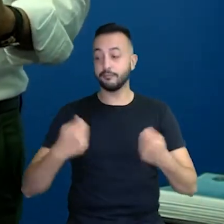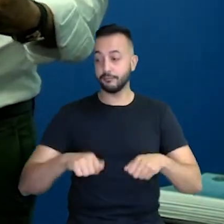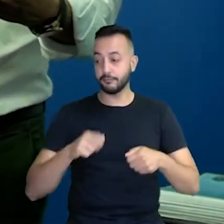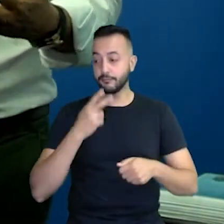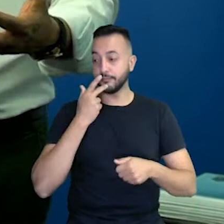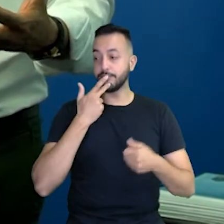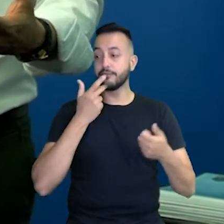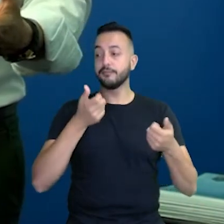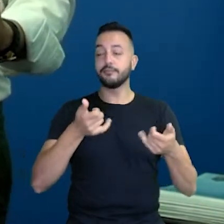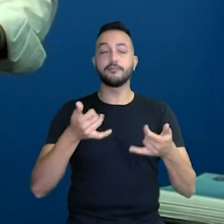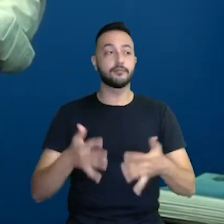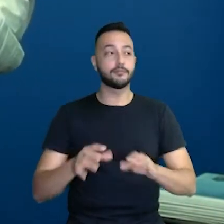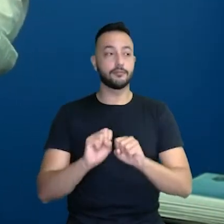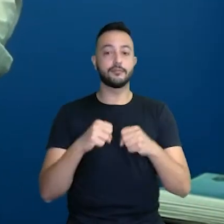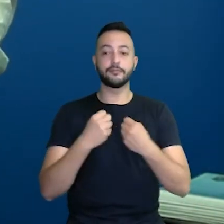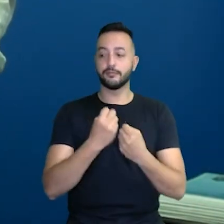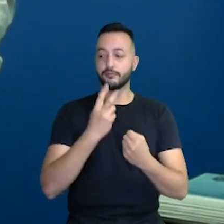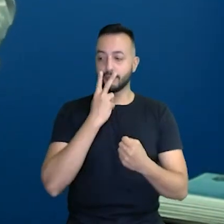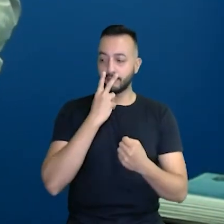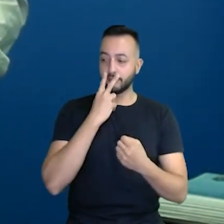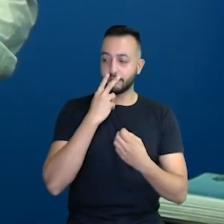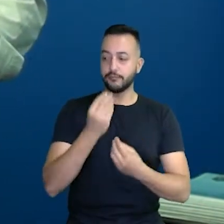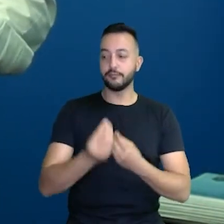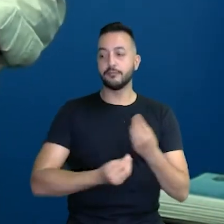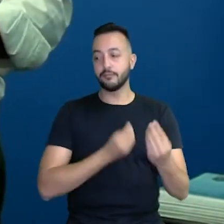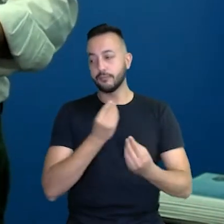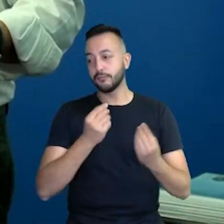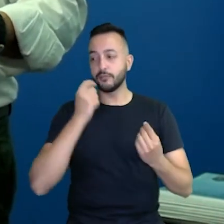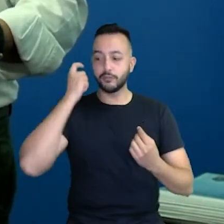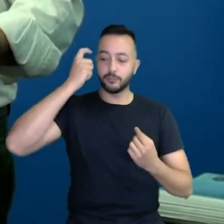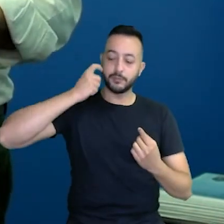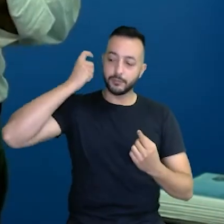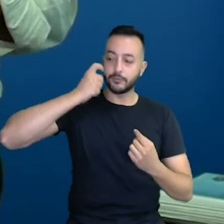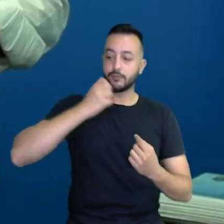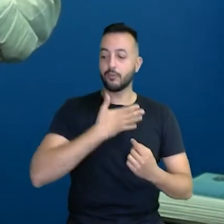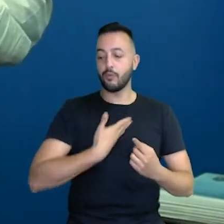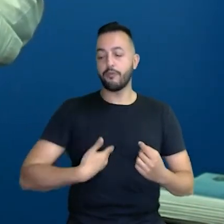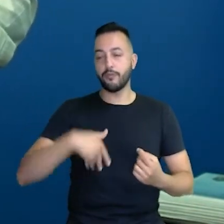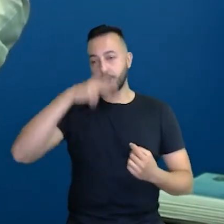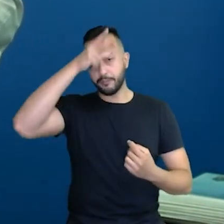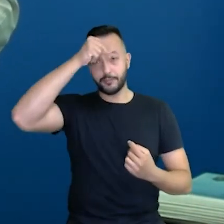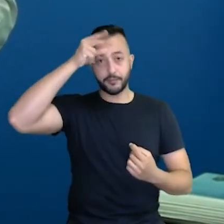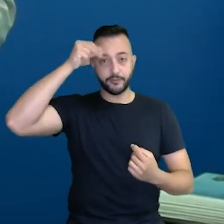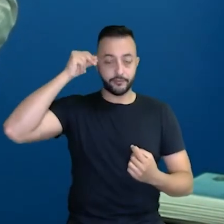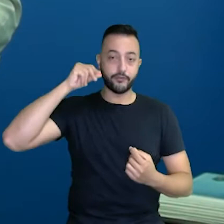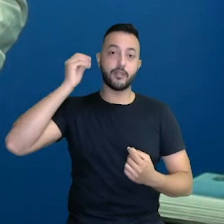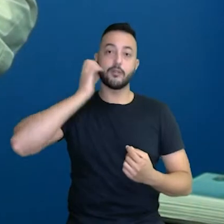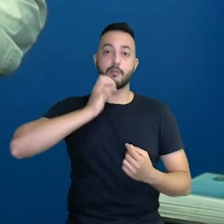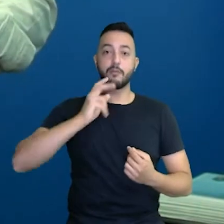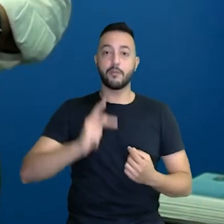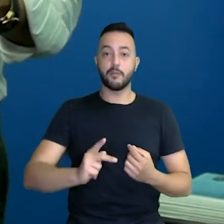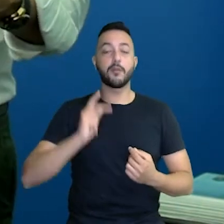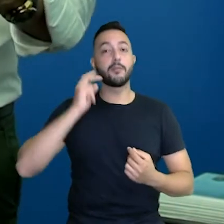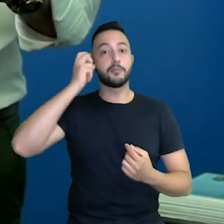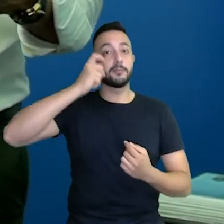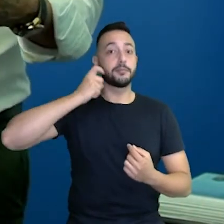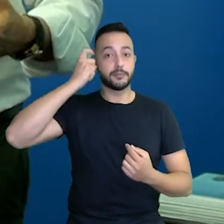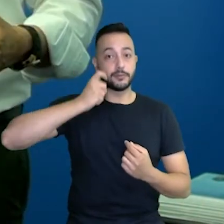falar para vocês, para a sociedade vitoriense, da preocupação do governo do prefeito Paulo Roberto em